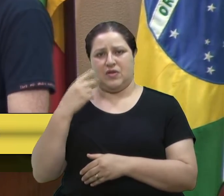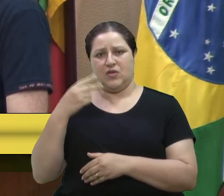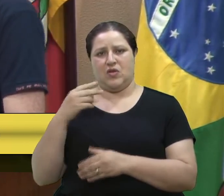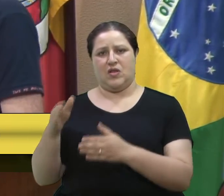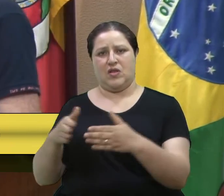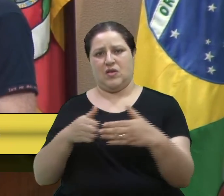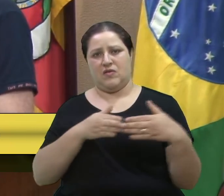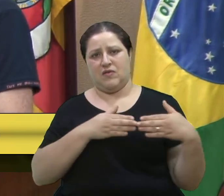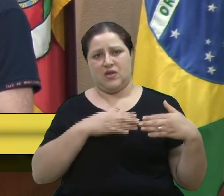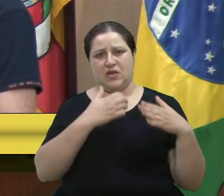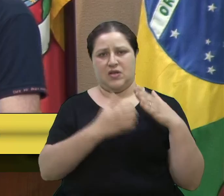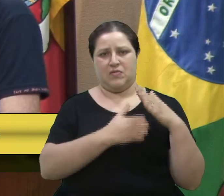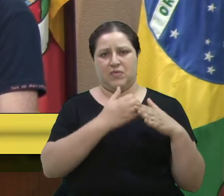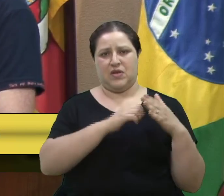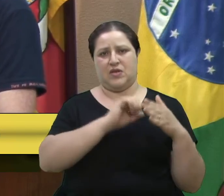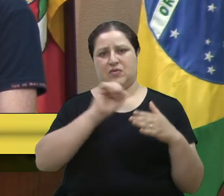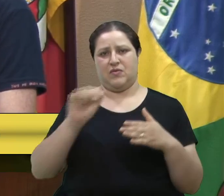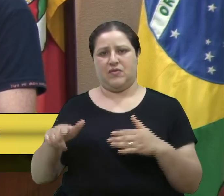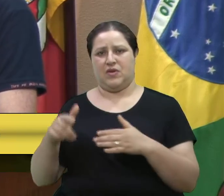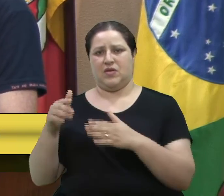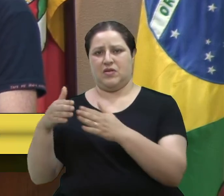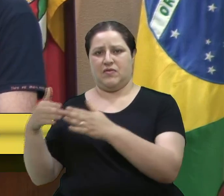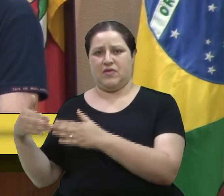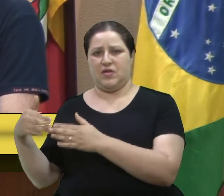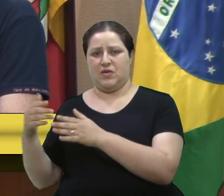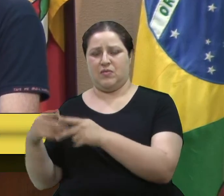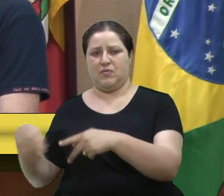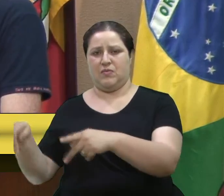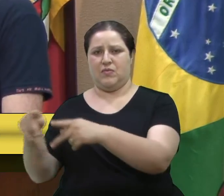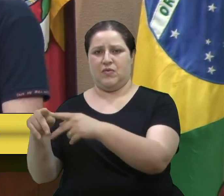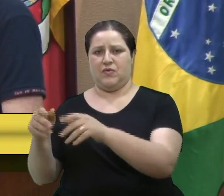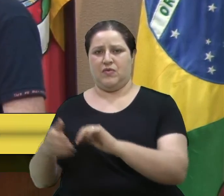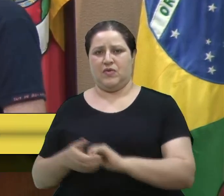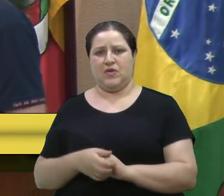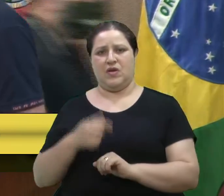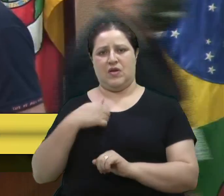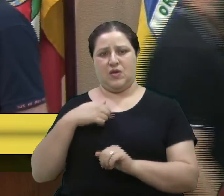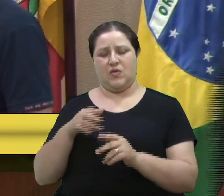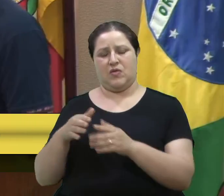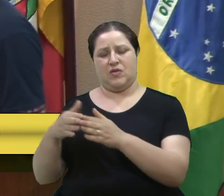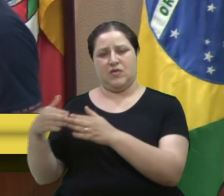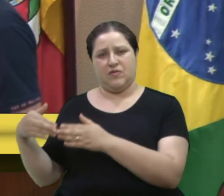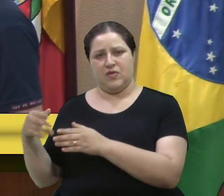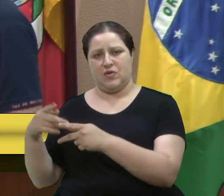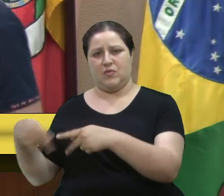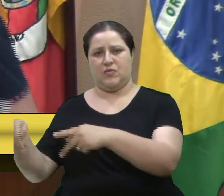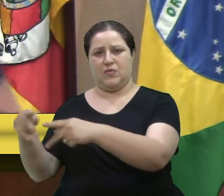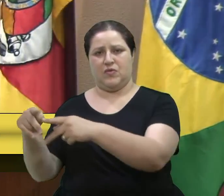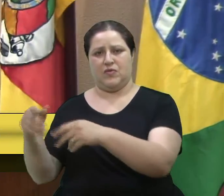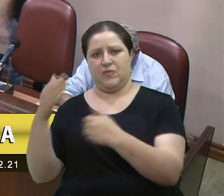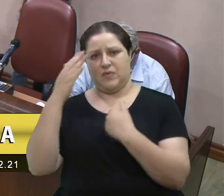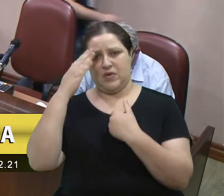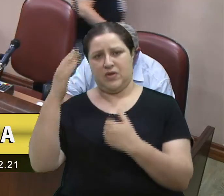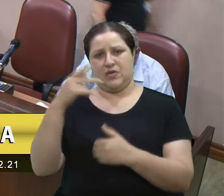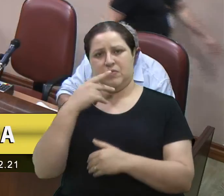empresa ao invés de defender o povo. Eu não defendo as pessoas só no discurso. Eu defendo o povo também nos atos. Obrigado, senhor presidente.